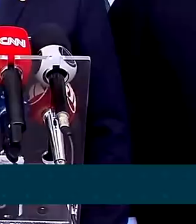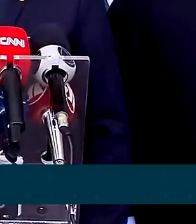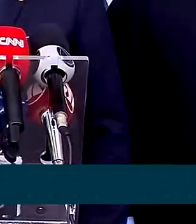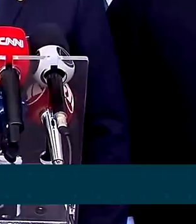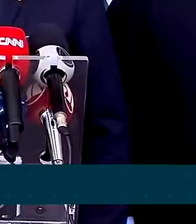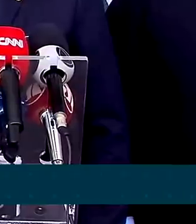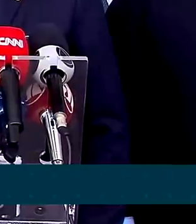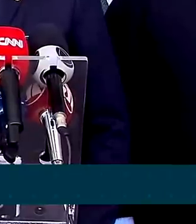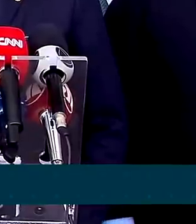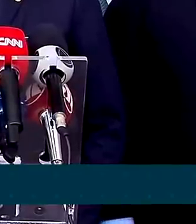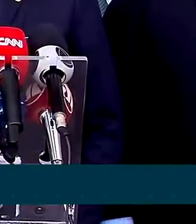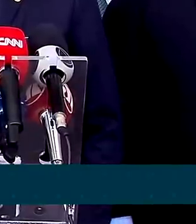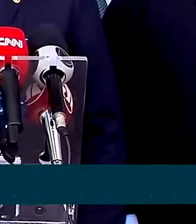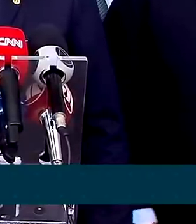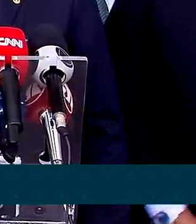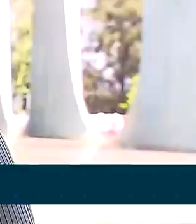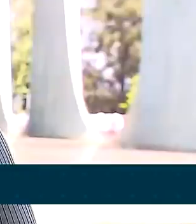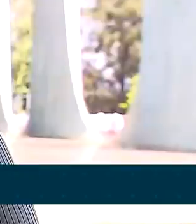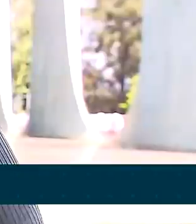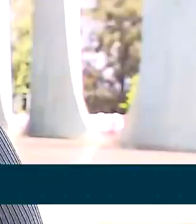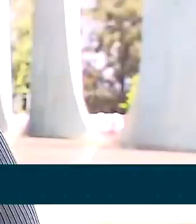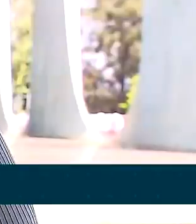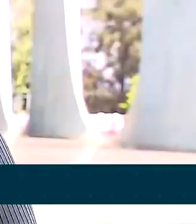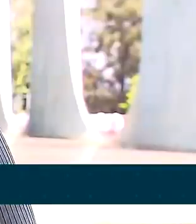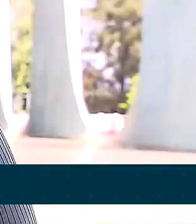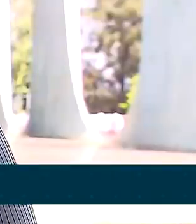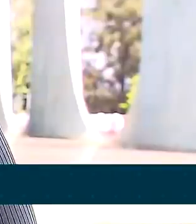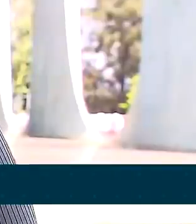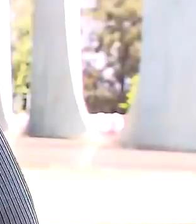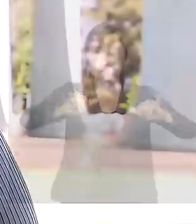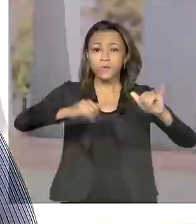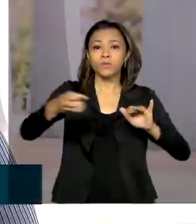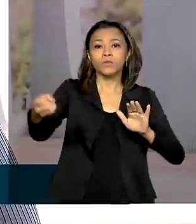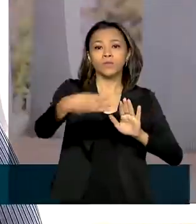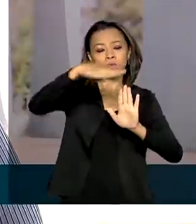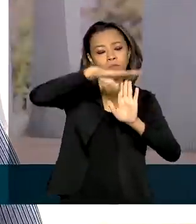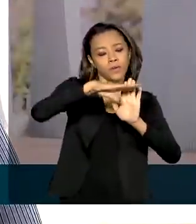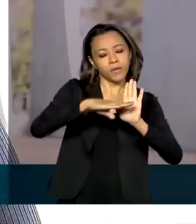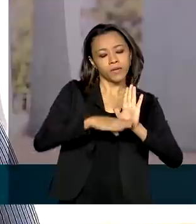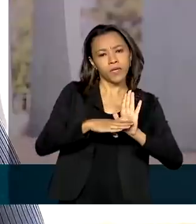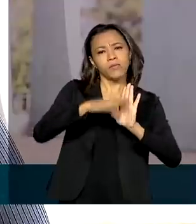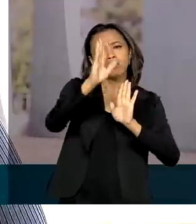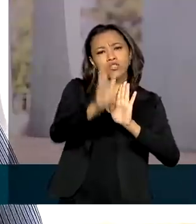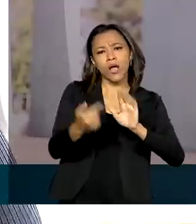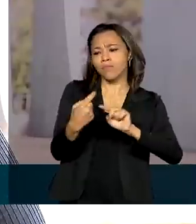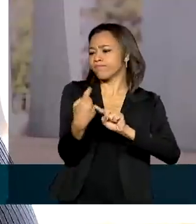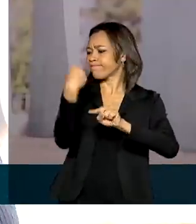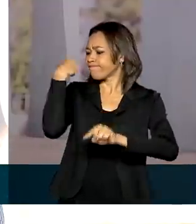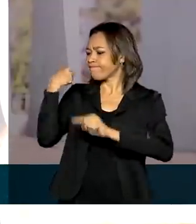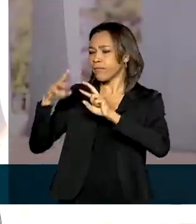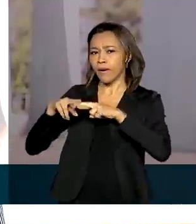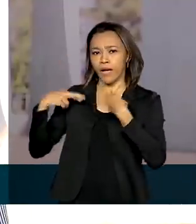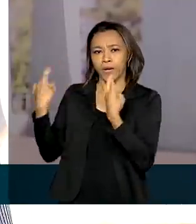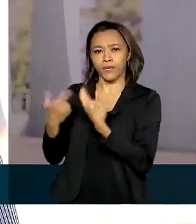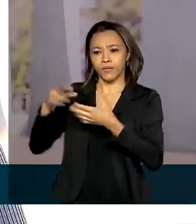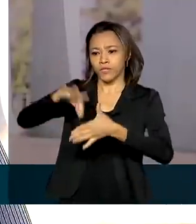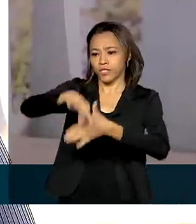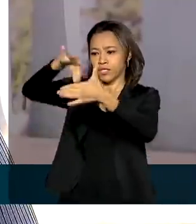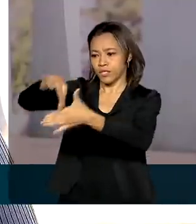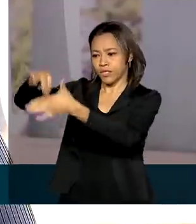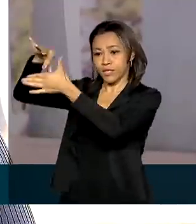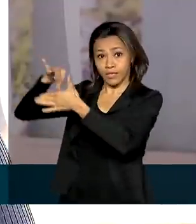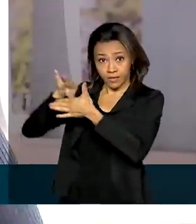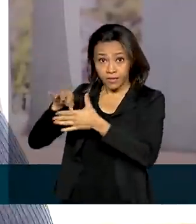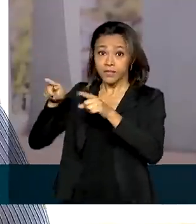tem que voltar à normalidade o mais rapidamente possível. O anúncio do novo programa foi feito após uma reunião de líderes partidários e